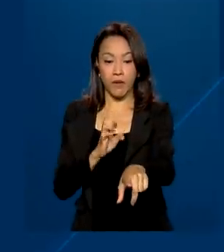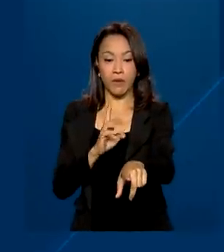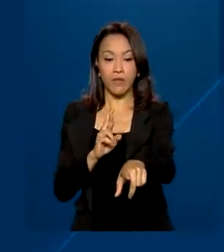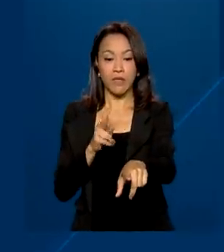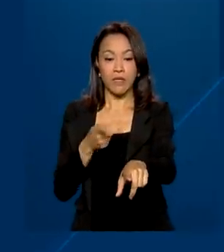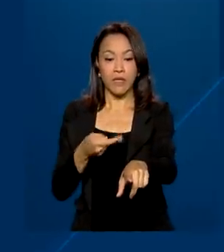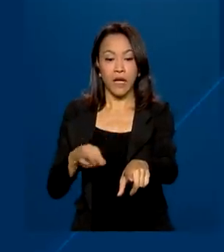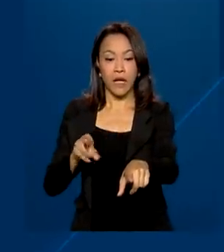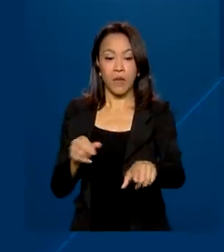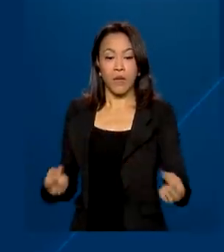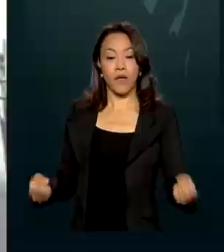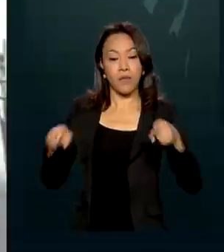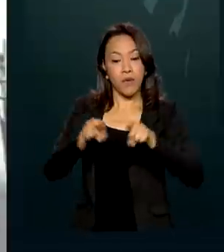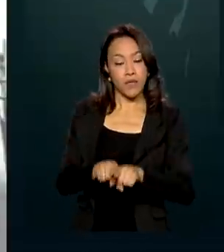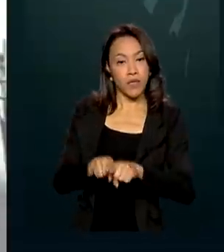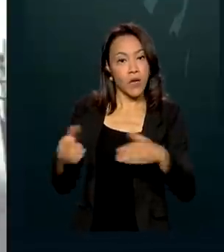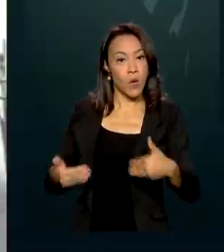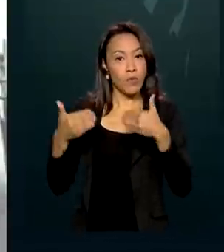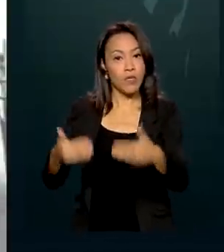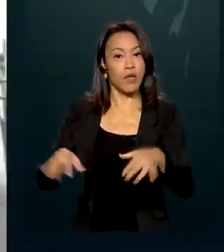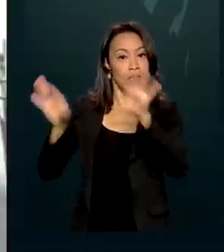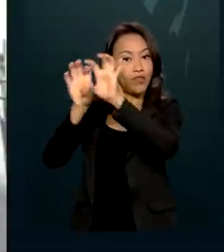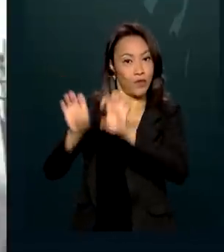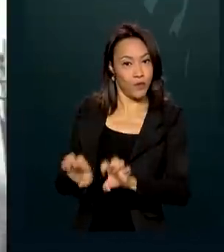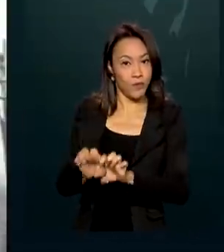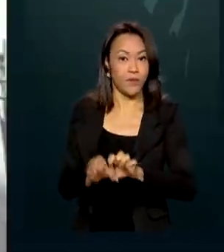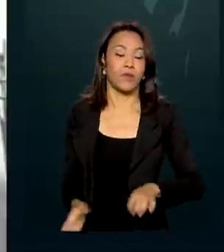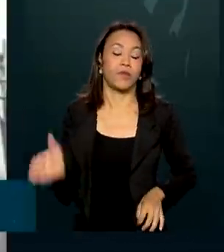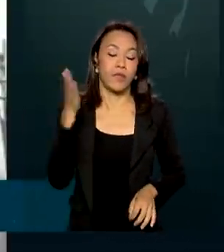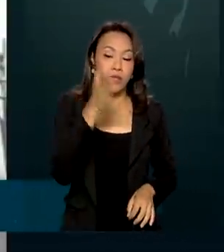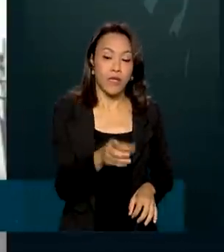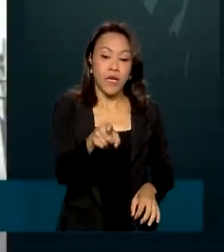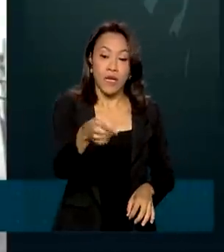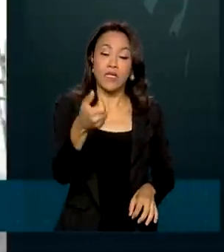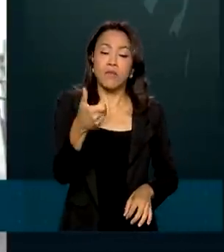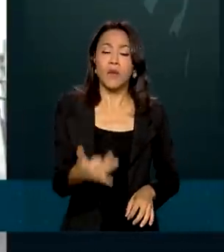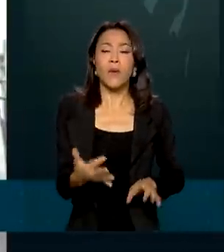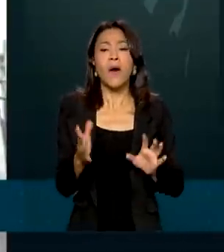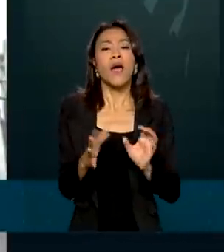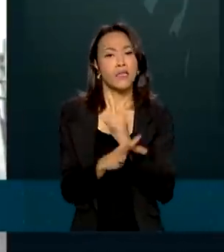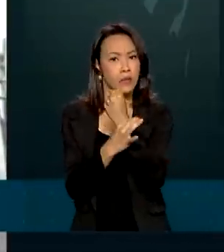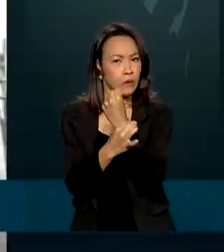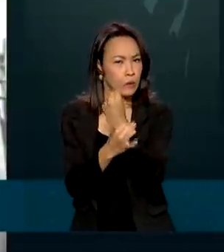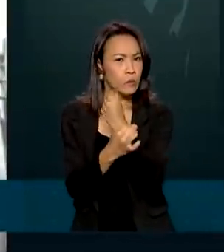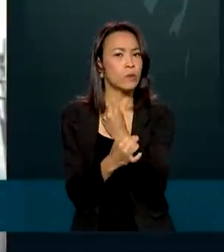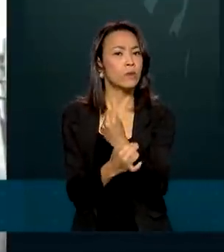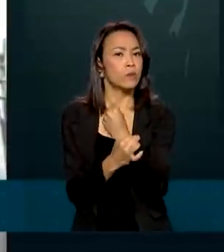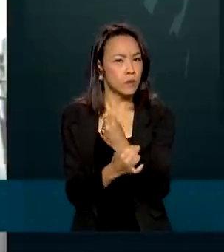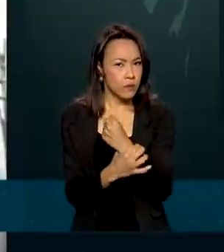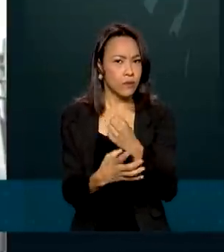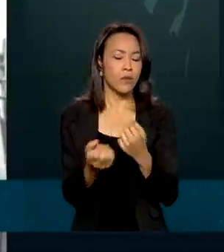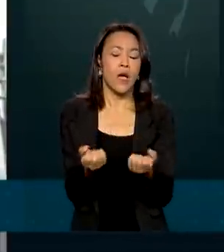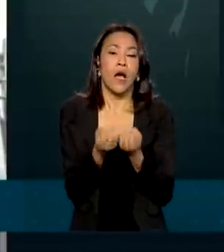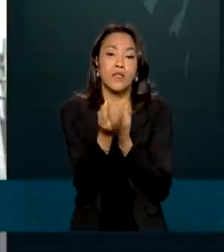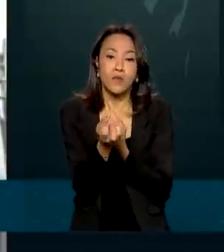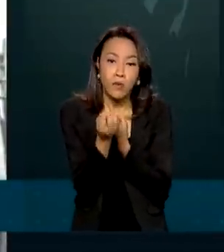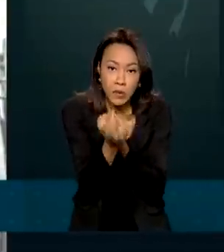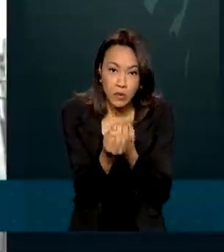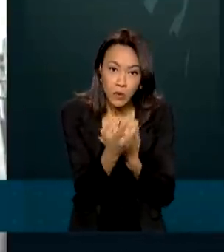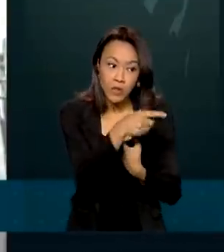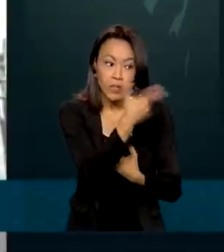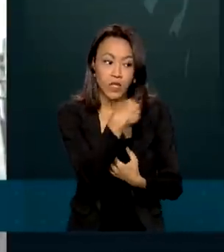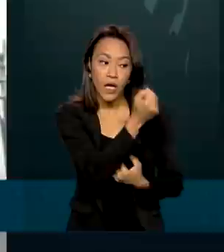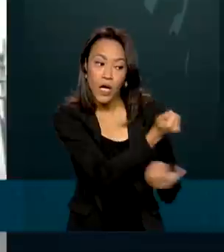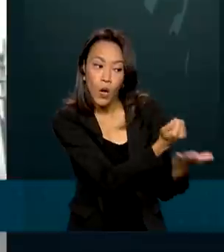Ministério da Infraestrutura. Vale a pena a gente destacar que esse é um procedimento muito seguro, visto que todos os dados do comprador